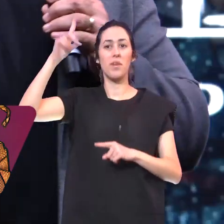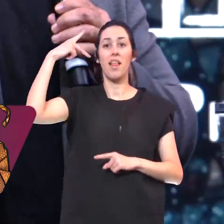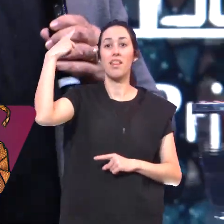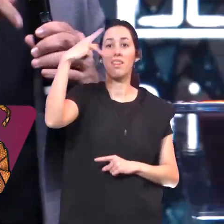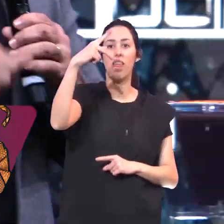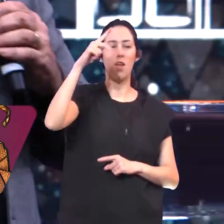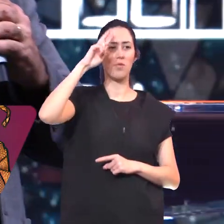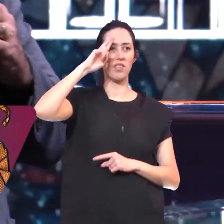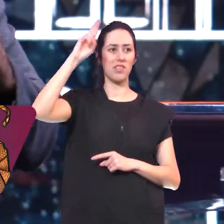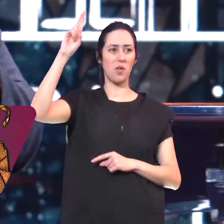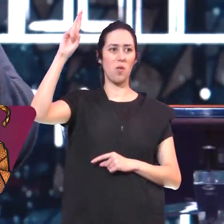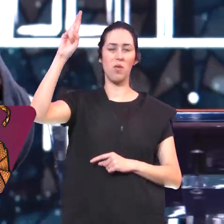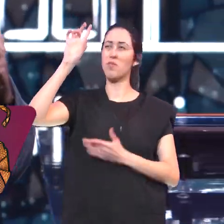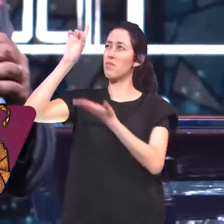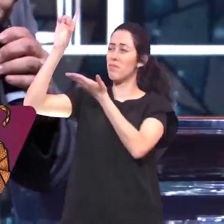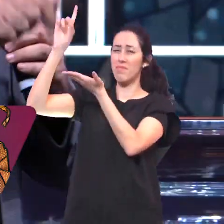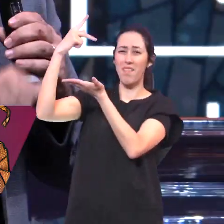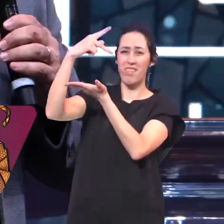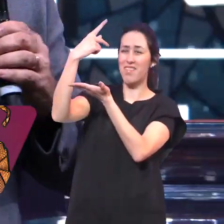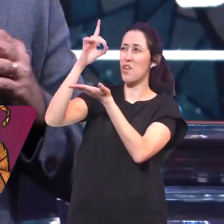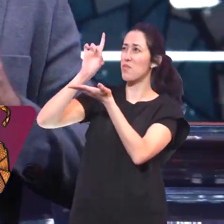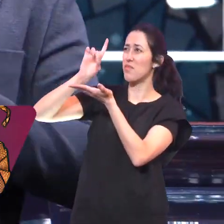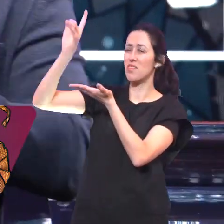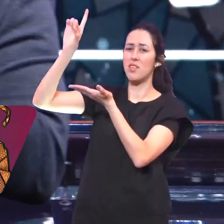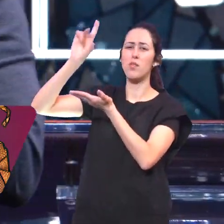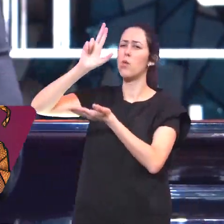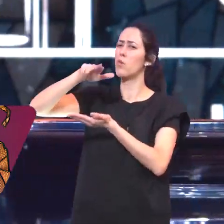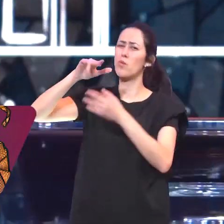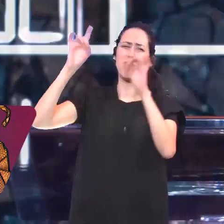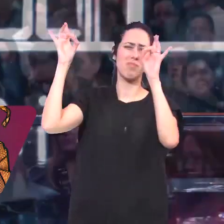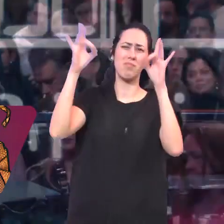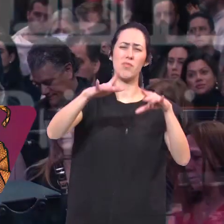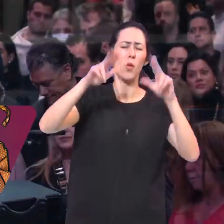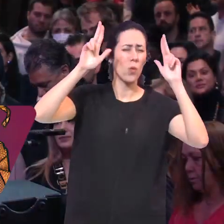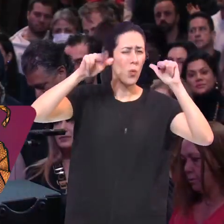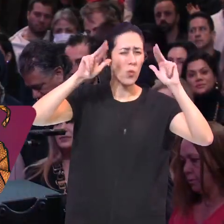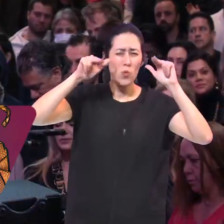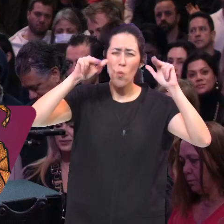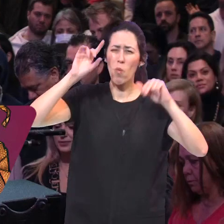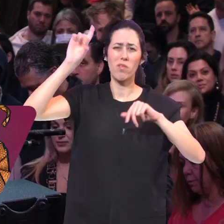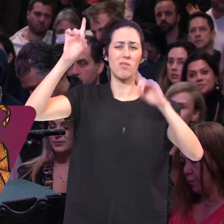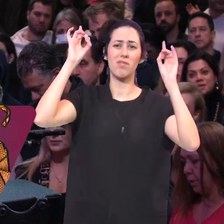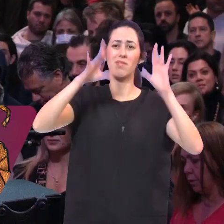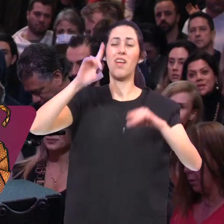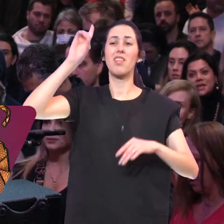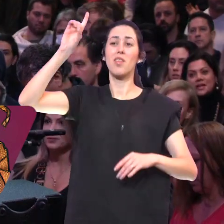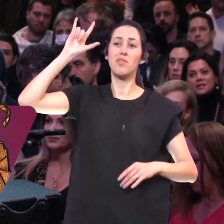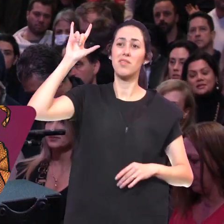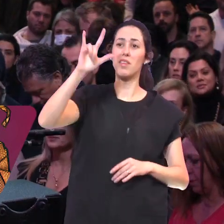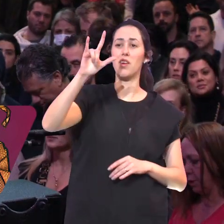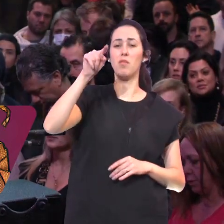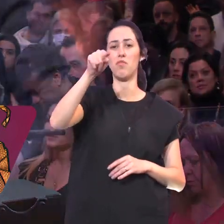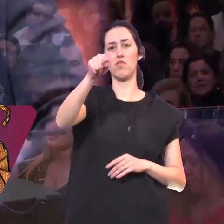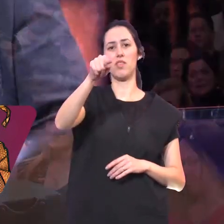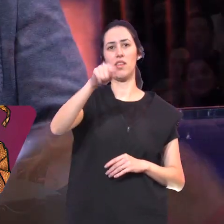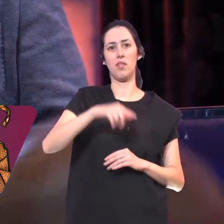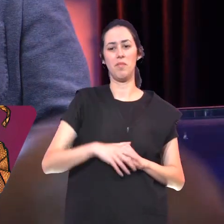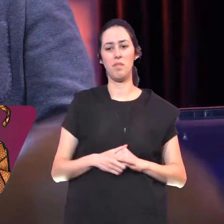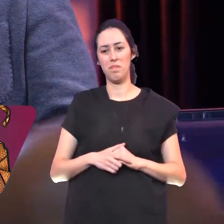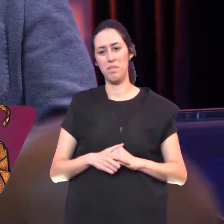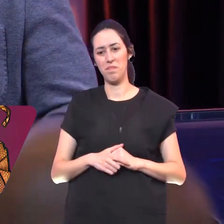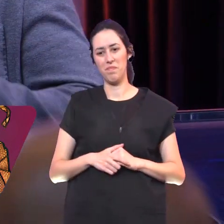Ele é o teu Deus Ele nunca vai te deixar Ele nunca vai te abandonar Ele te ama Ele te ama